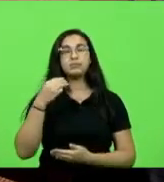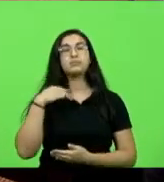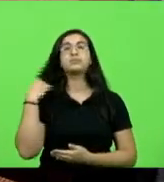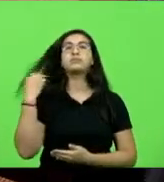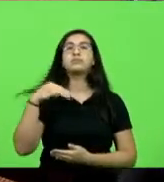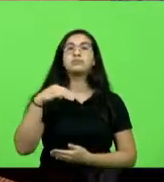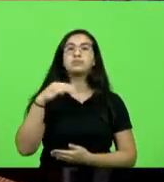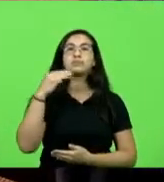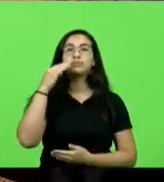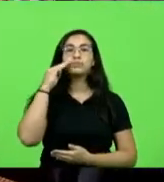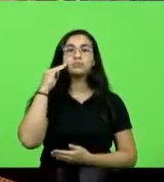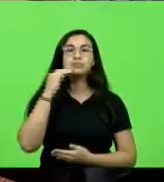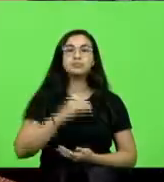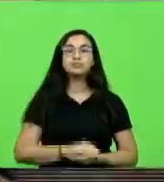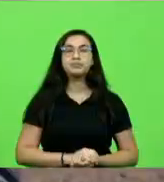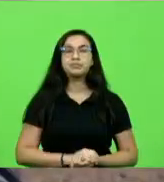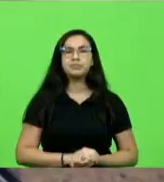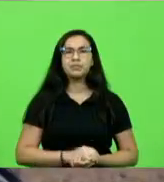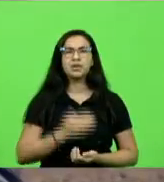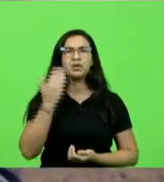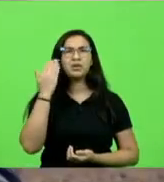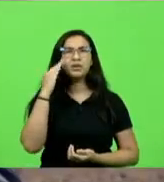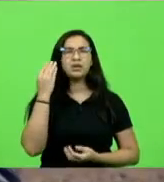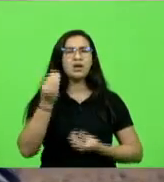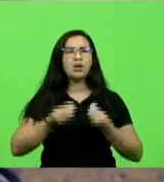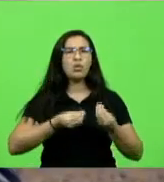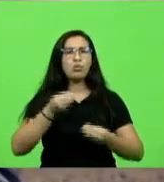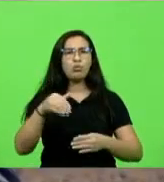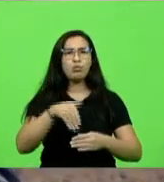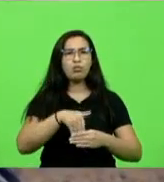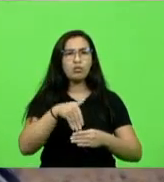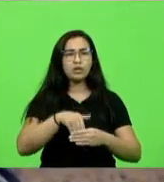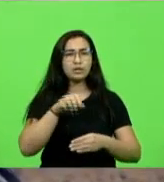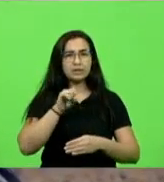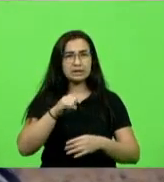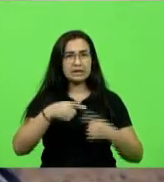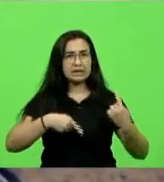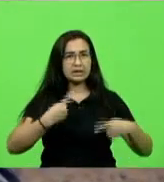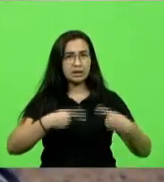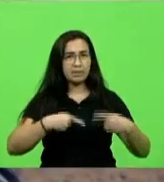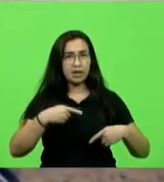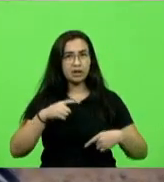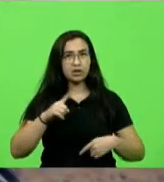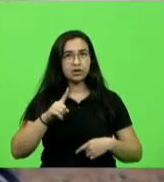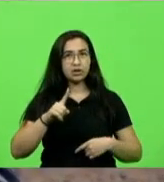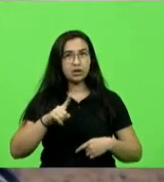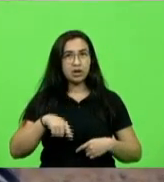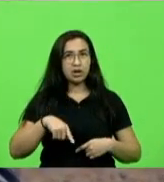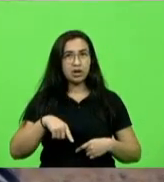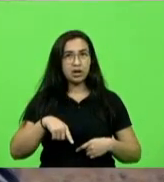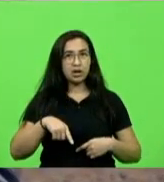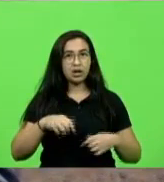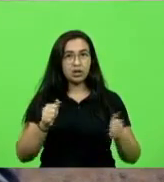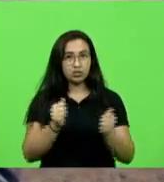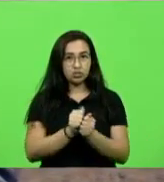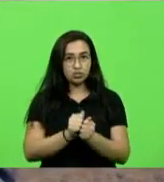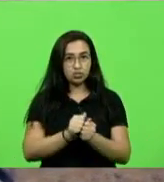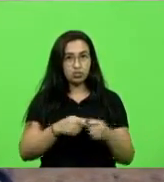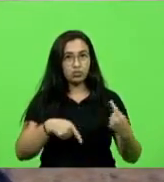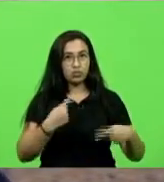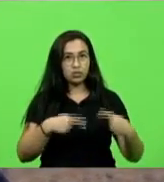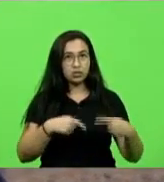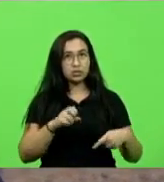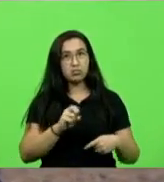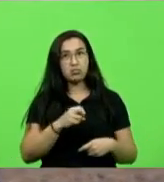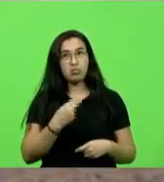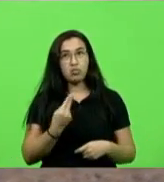o formato aqui da votação, se o debate será quando dá votação, deputado por deputado, ou